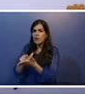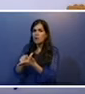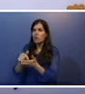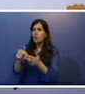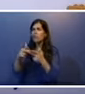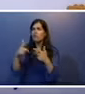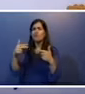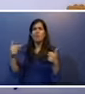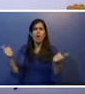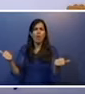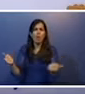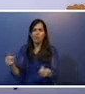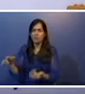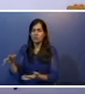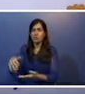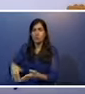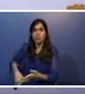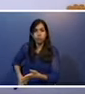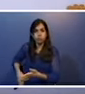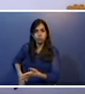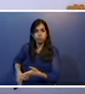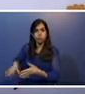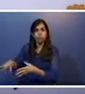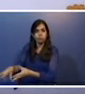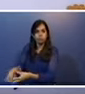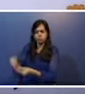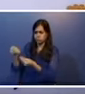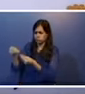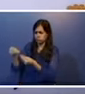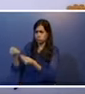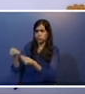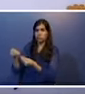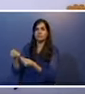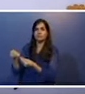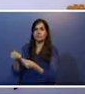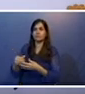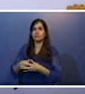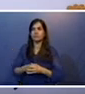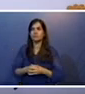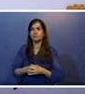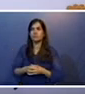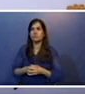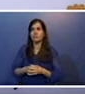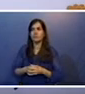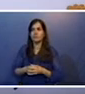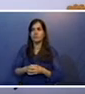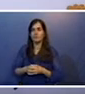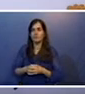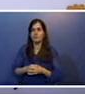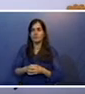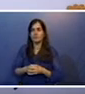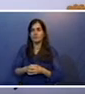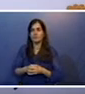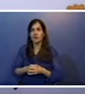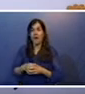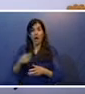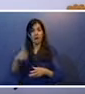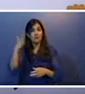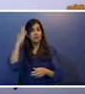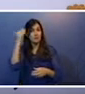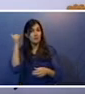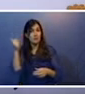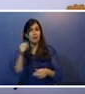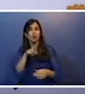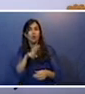vários objetos, que estavam nos seus bolsos e alinhados sobre uma camisa branca. Ficam sabendo do